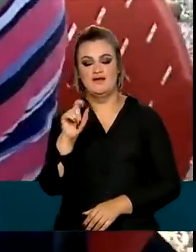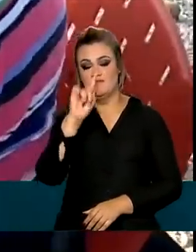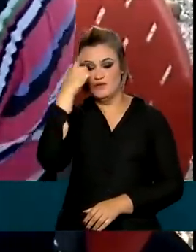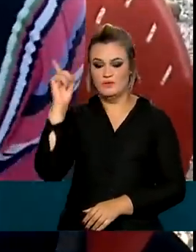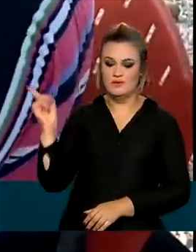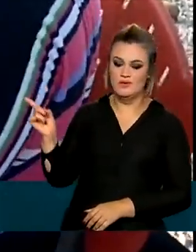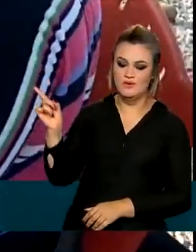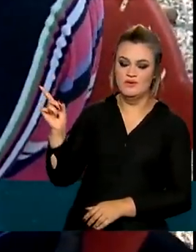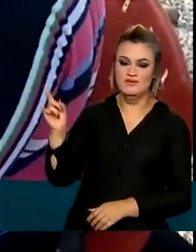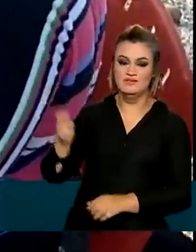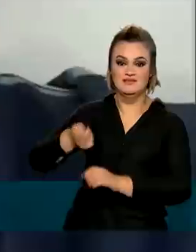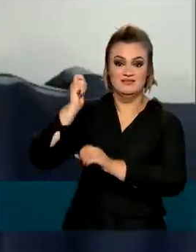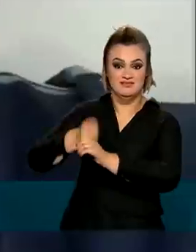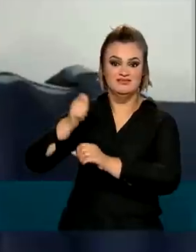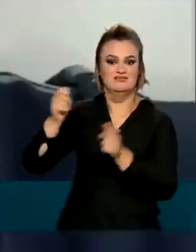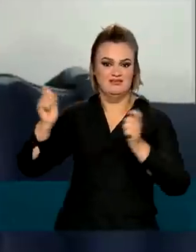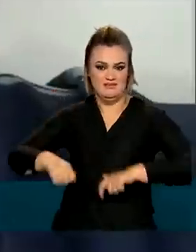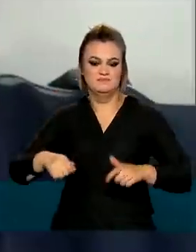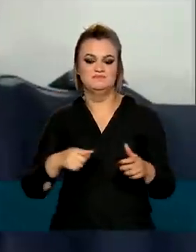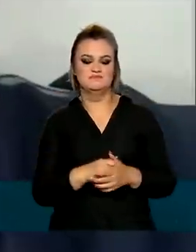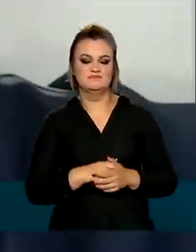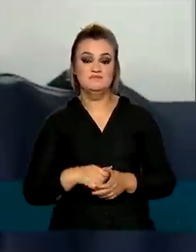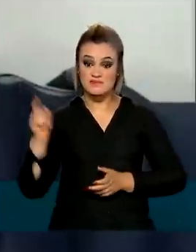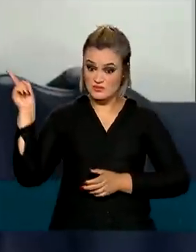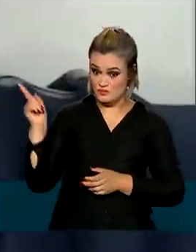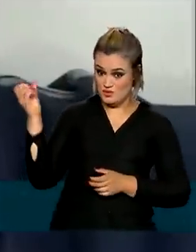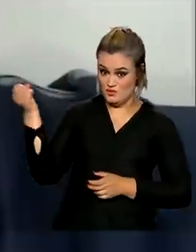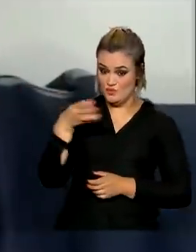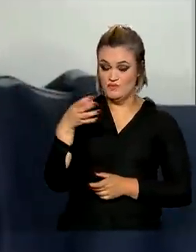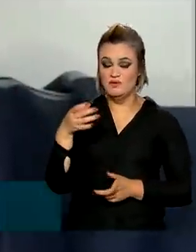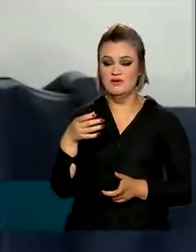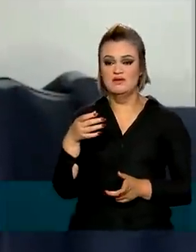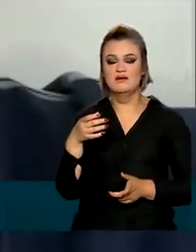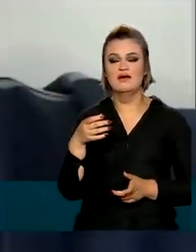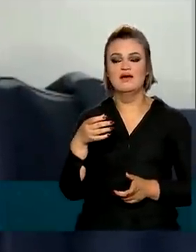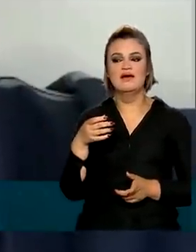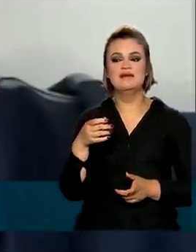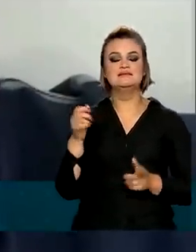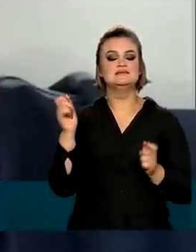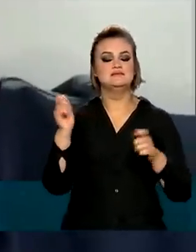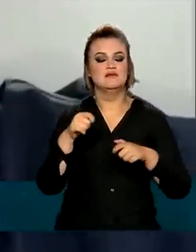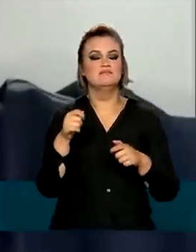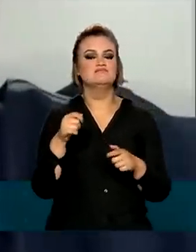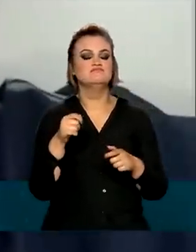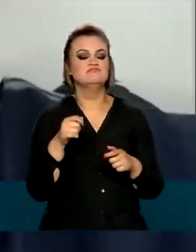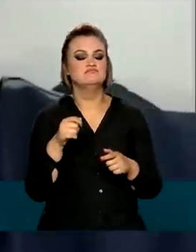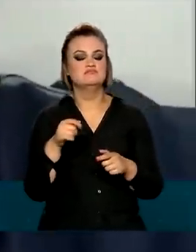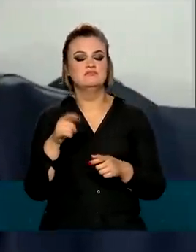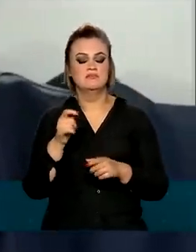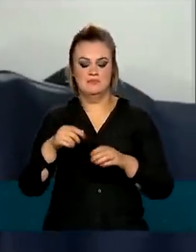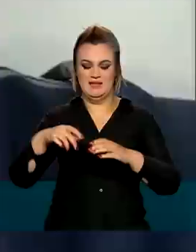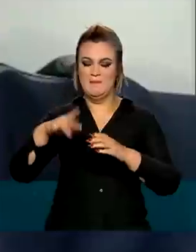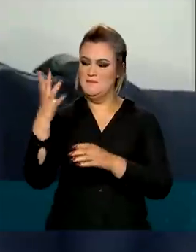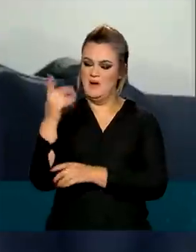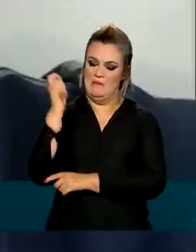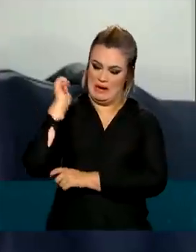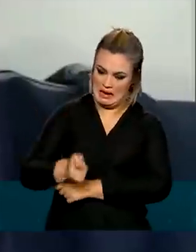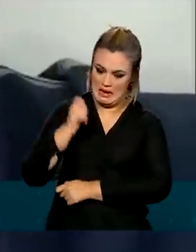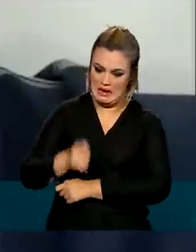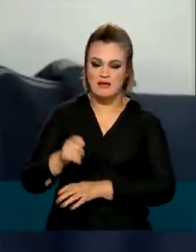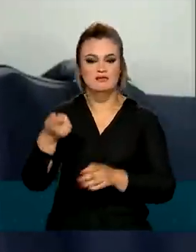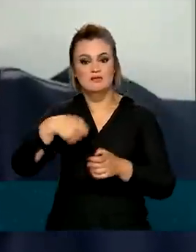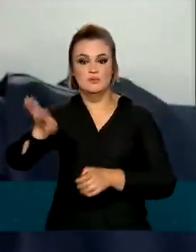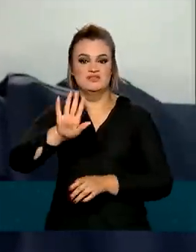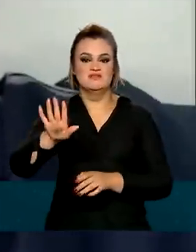para quebrar o coco. Essa ferramenta, exatamente, ela trabalha no principal gargalo, que é a quebra manual e